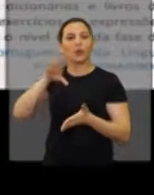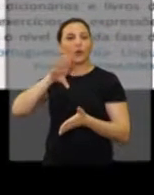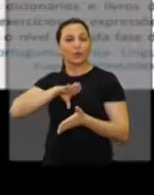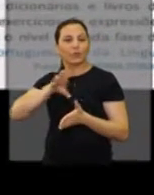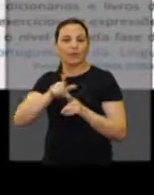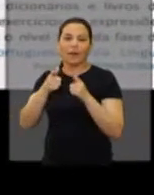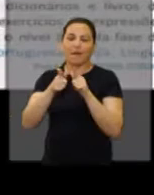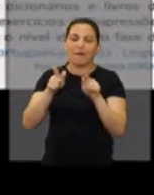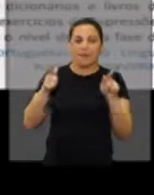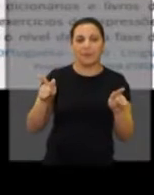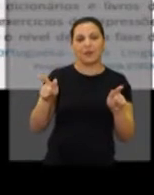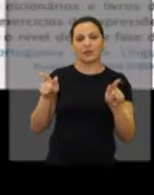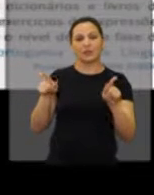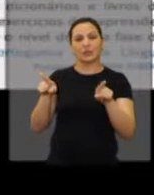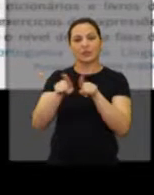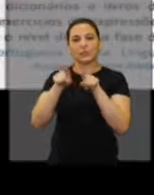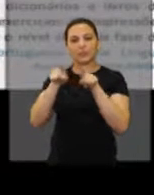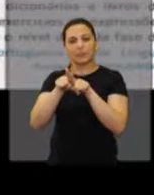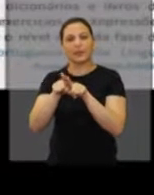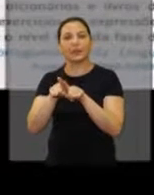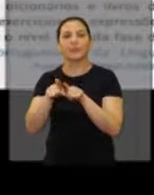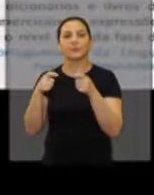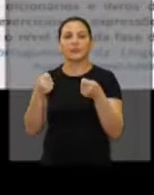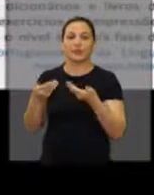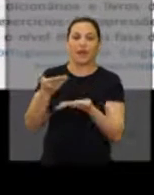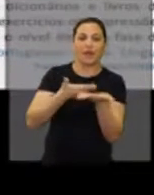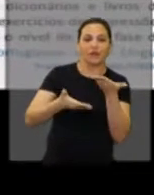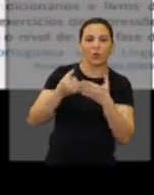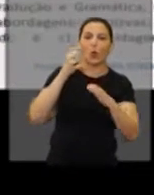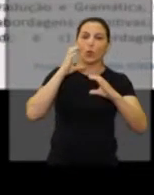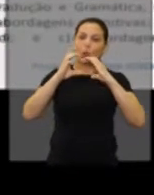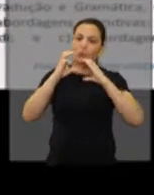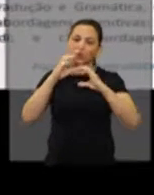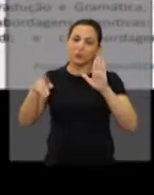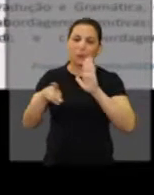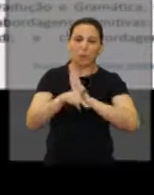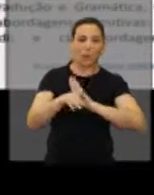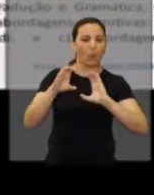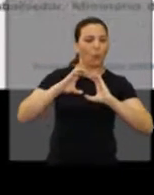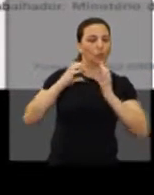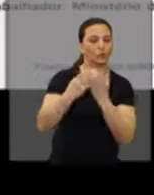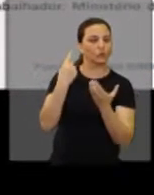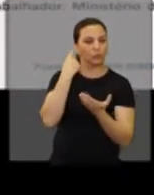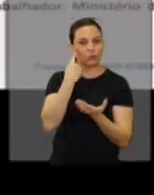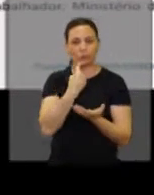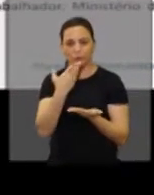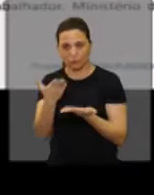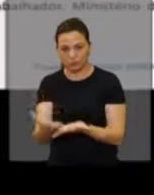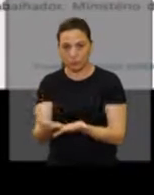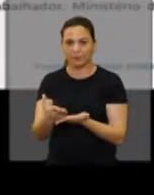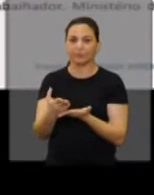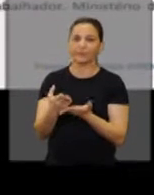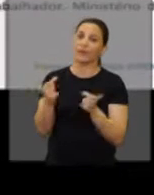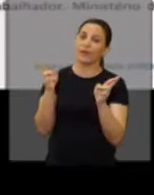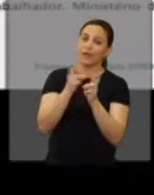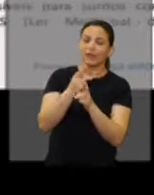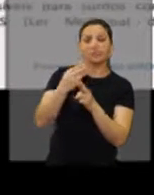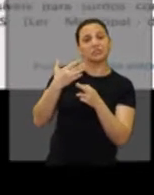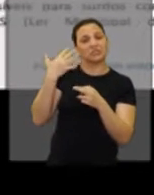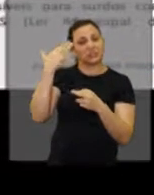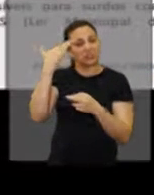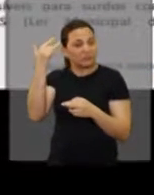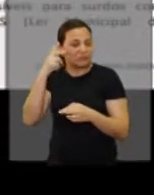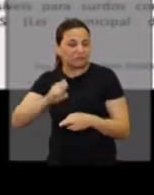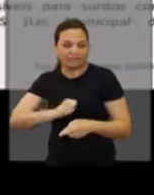língua escrita, da gramática e tudo mais que envolve a comunicação com os surdos. A rede de